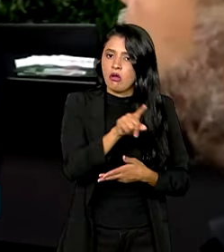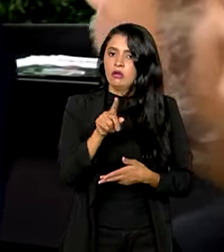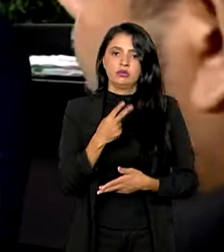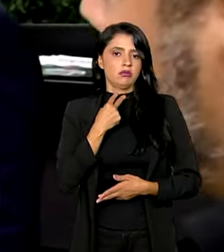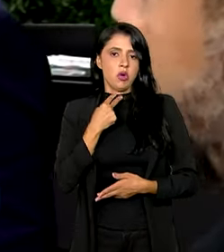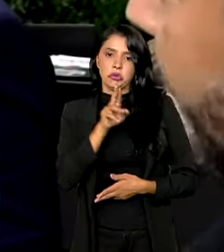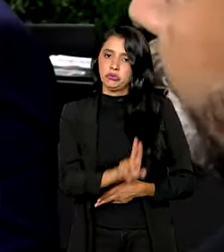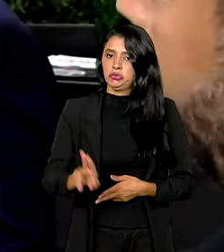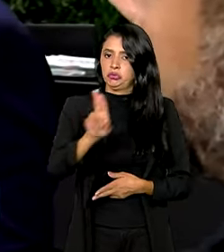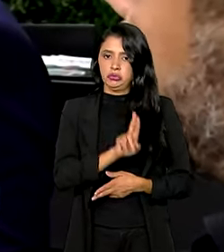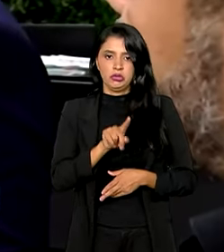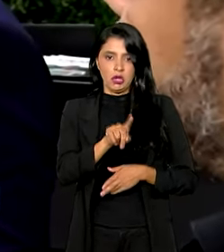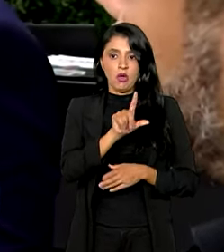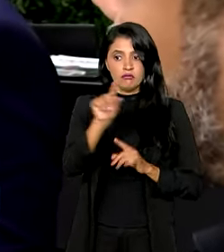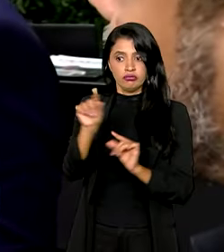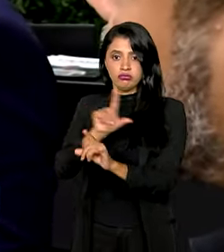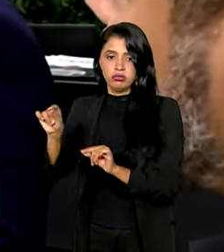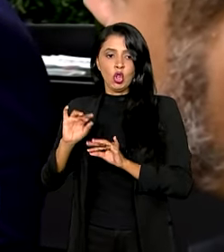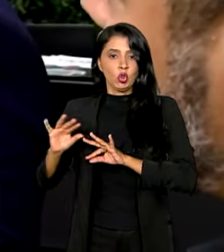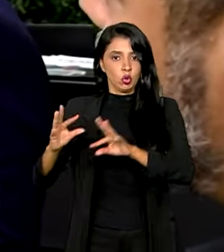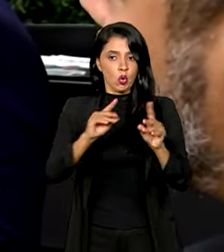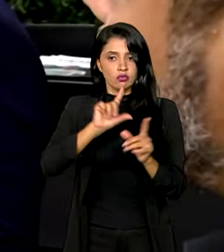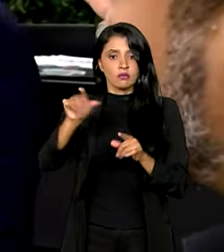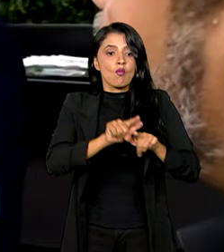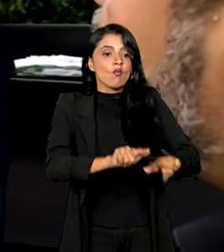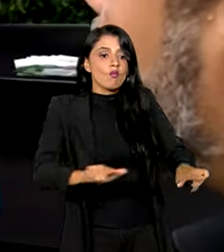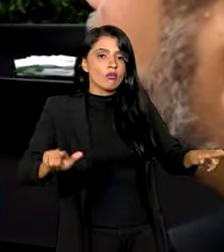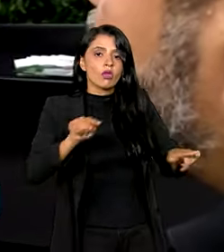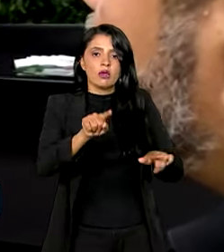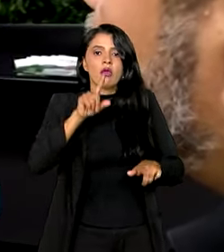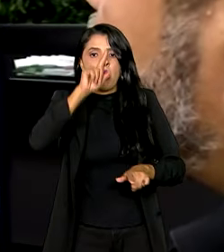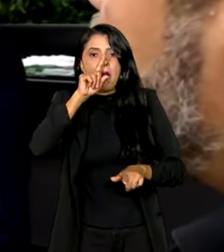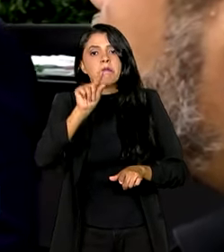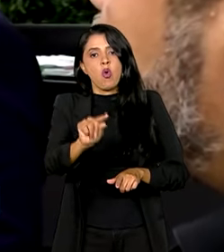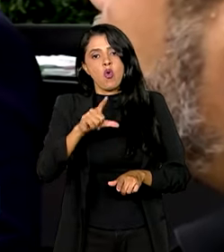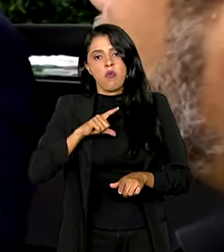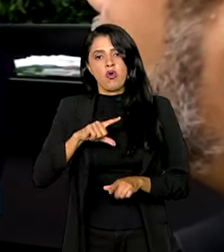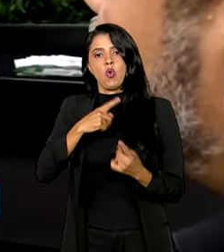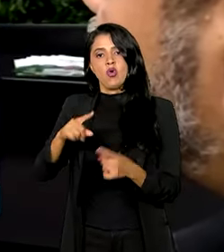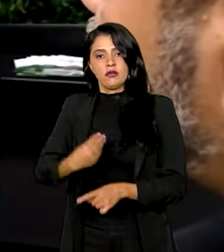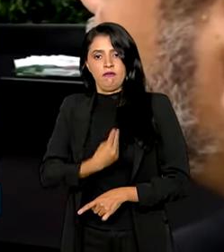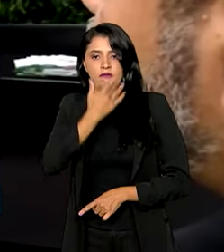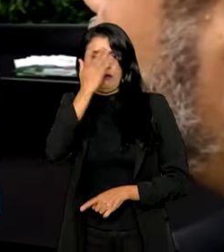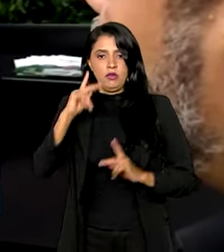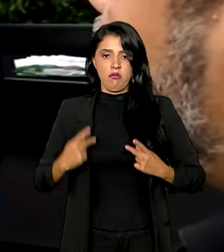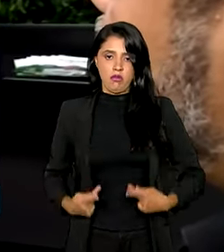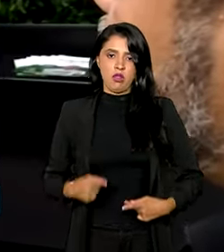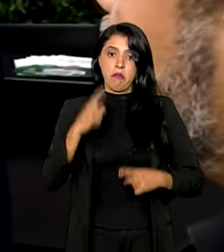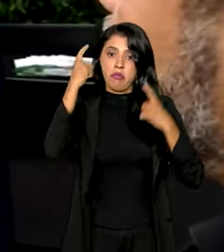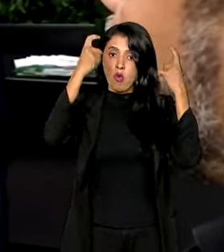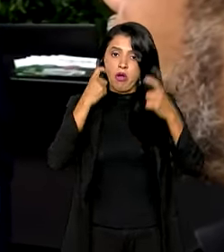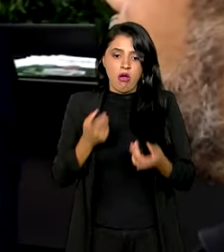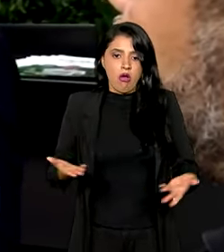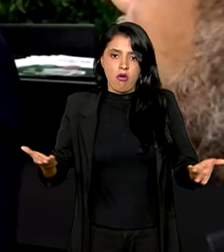Então, com essa desocupação total, isso traz um risco menor para as vidas humanas, que é a preocupação do momento, que é a